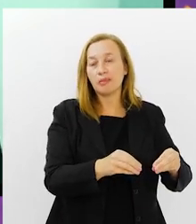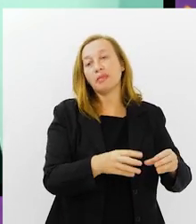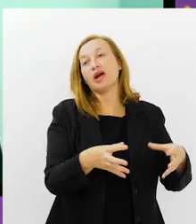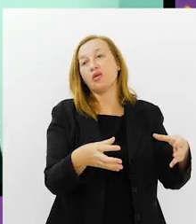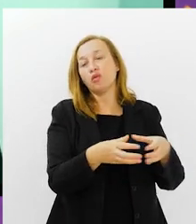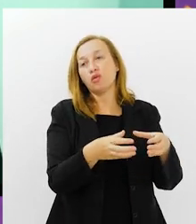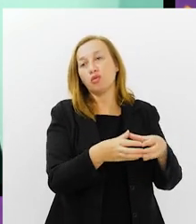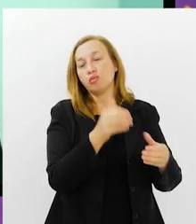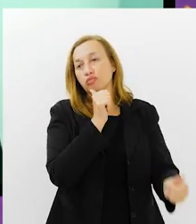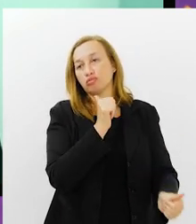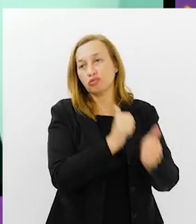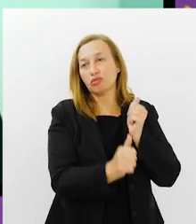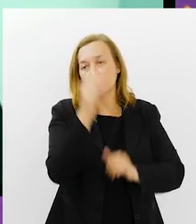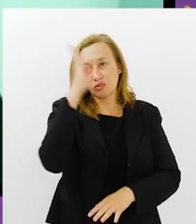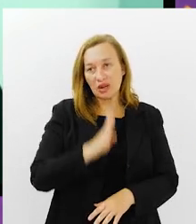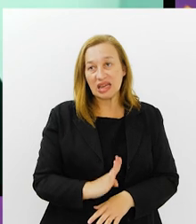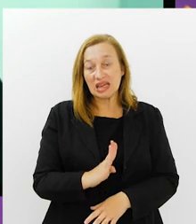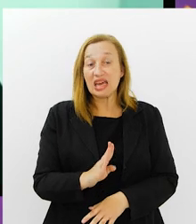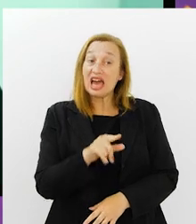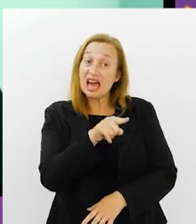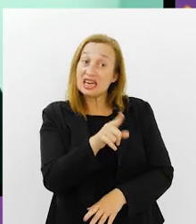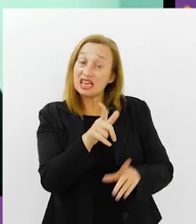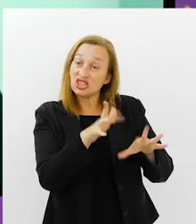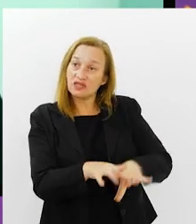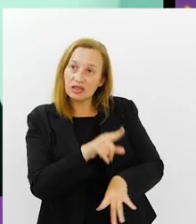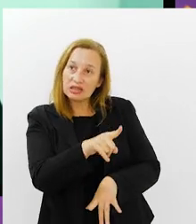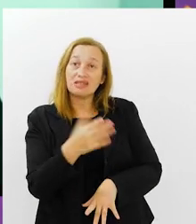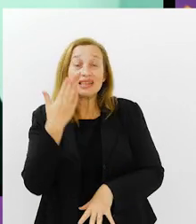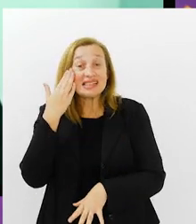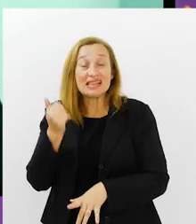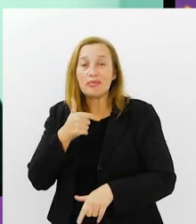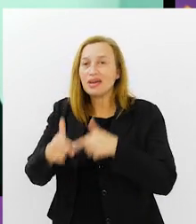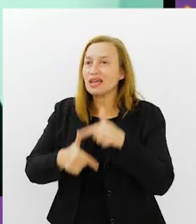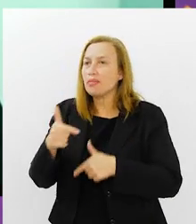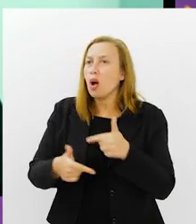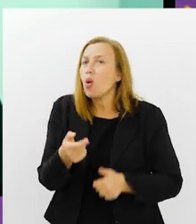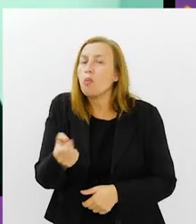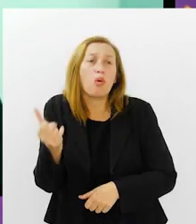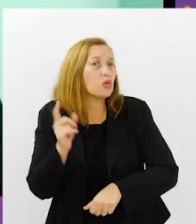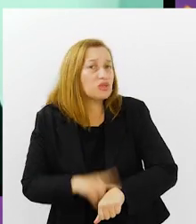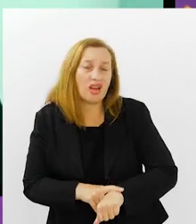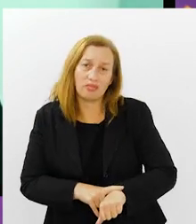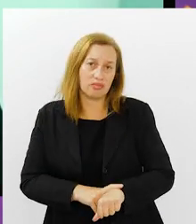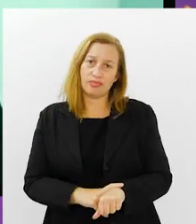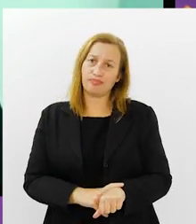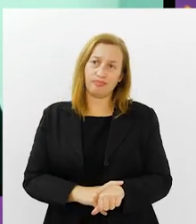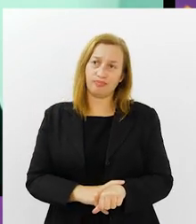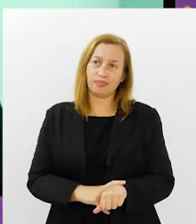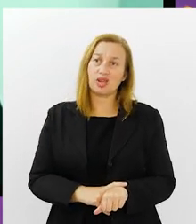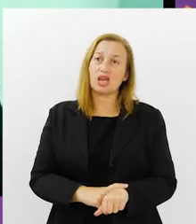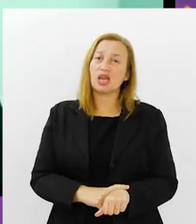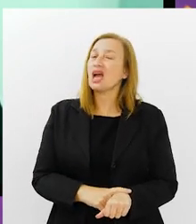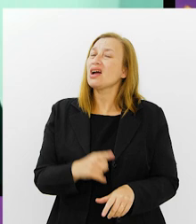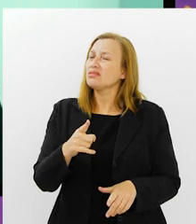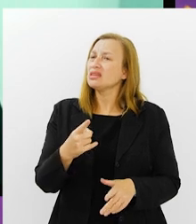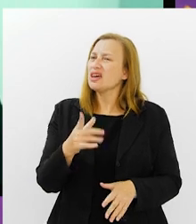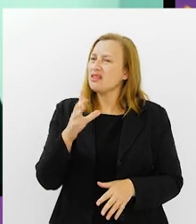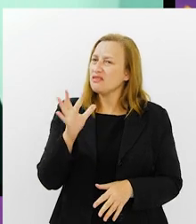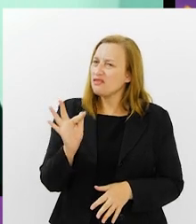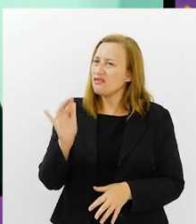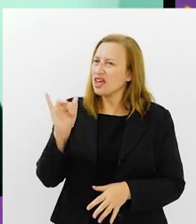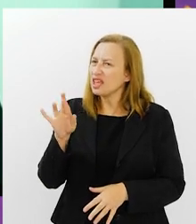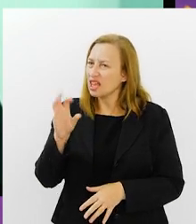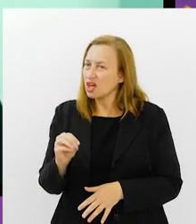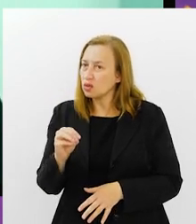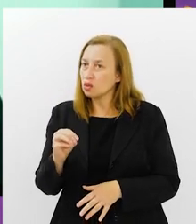é diferente. Não é porque é seleção, é porque você tem que saber trabalhar com pouco tempo. E aí, será